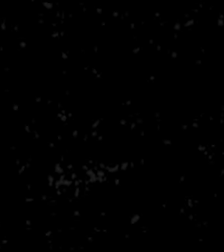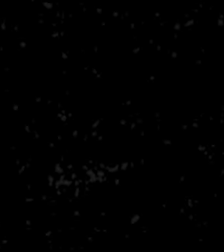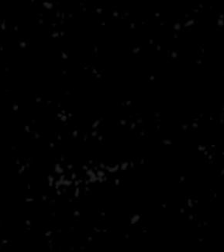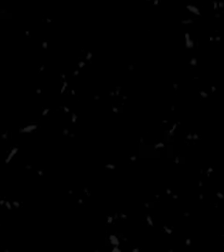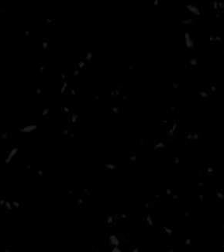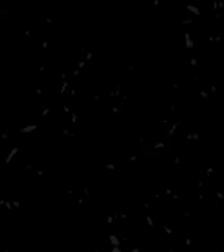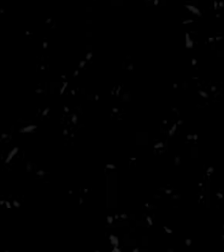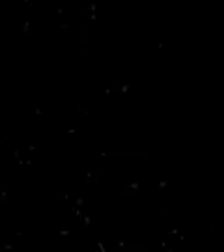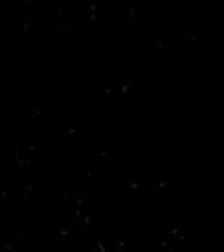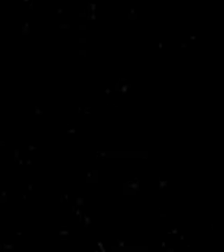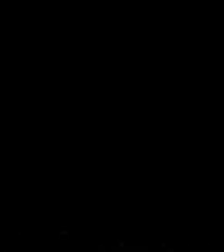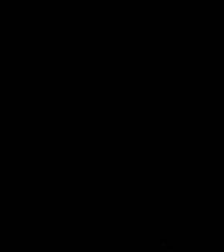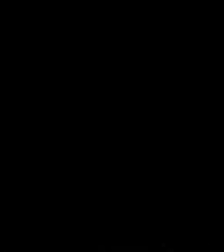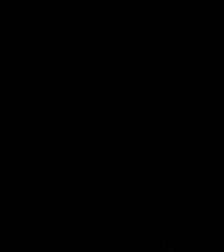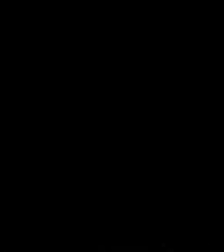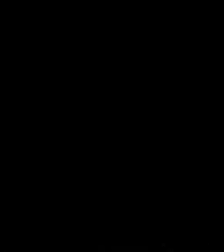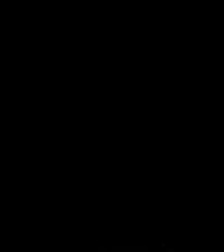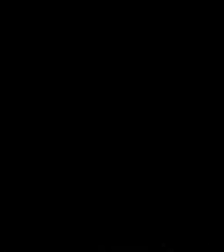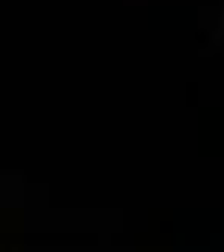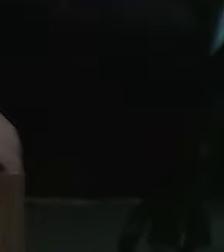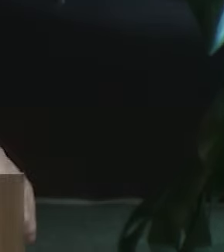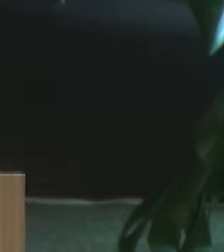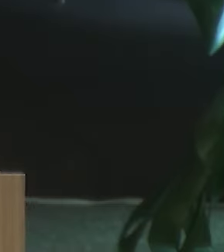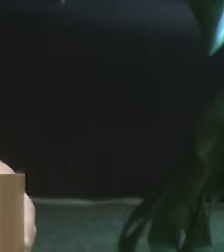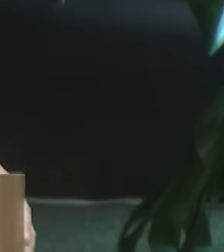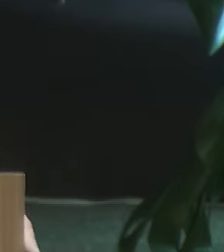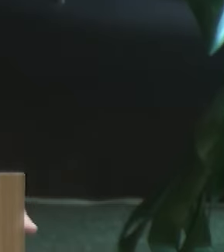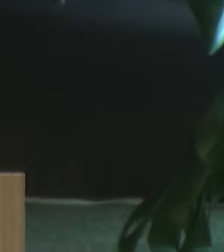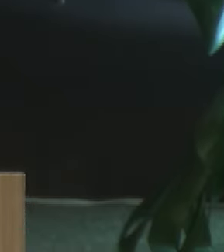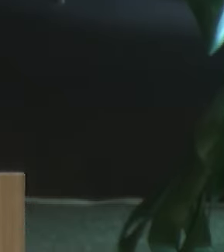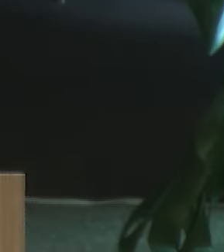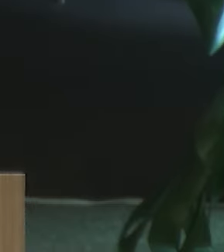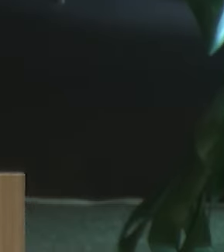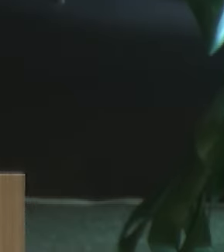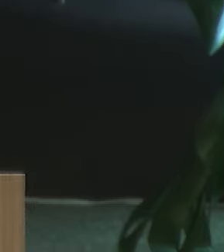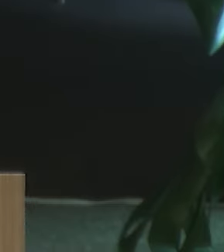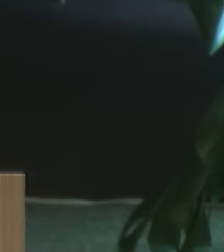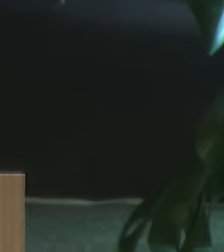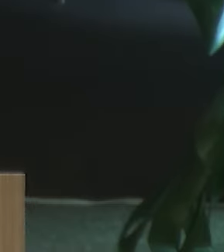Transcribed Graça e paz, irmãos.